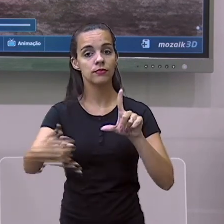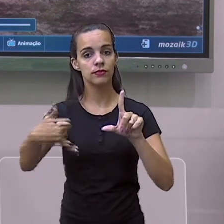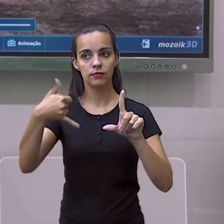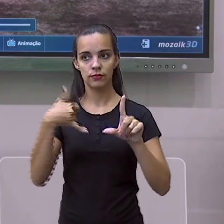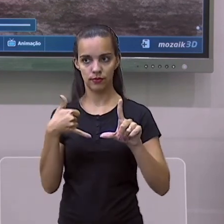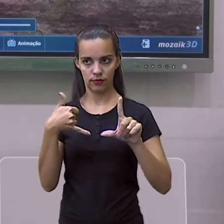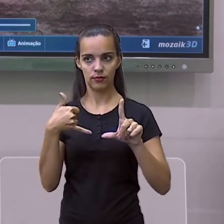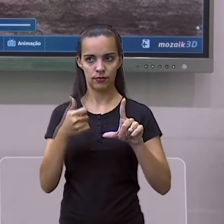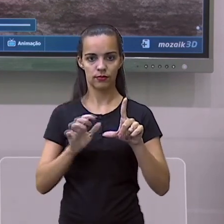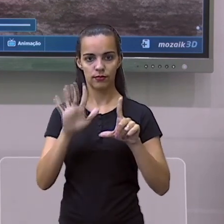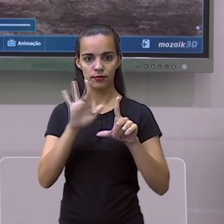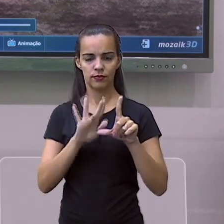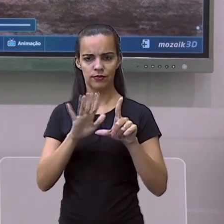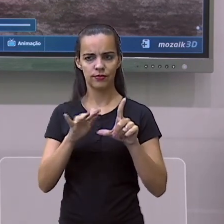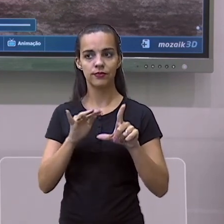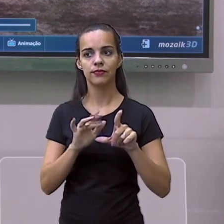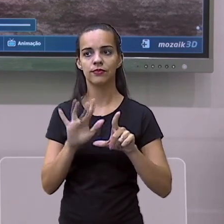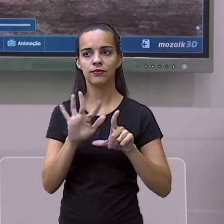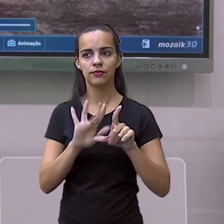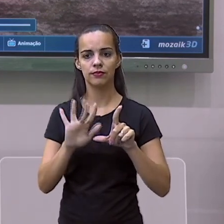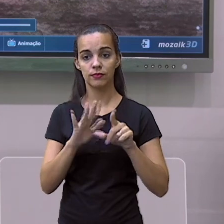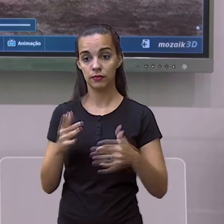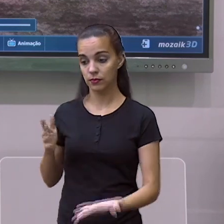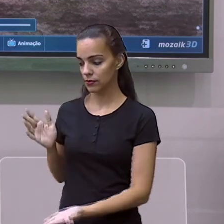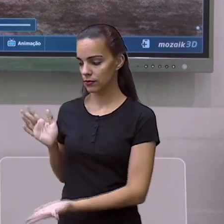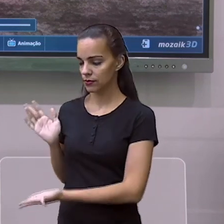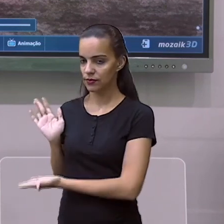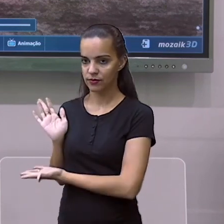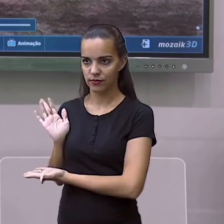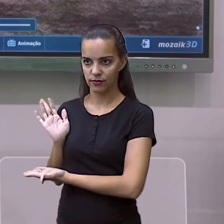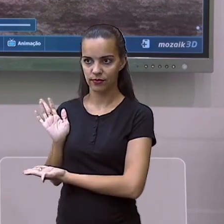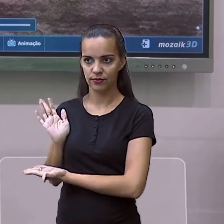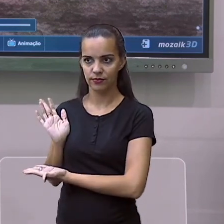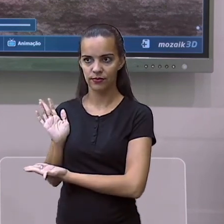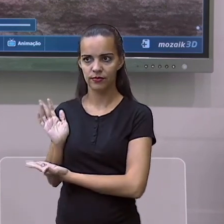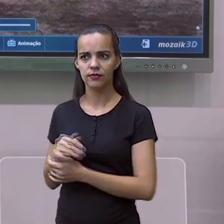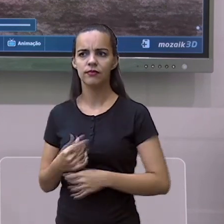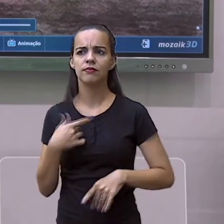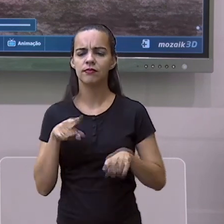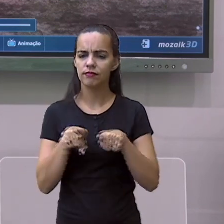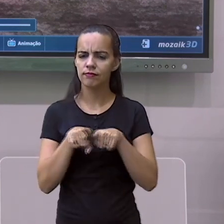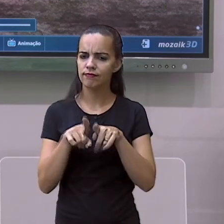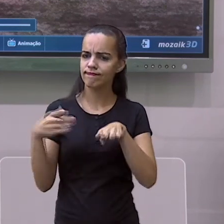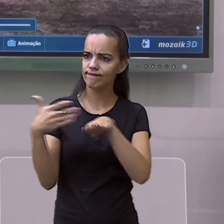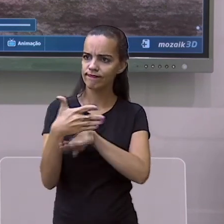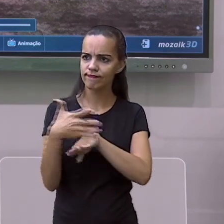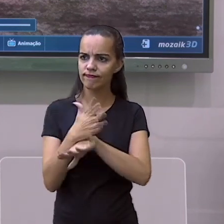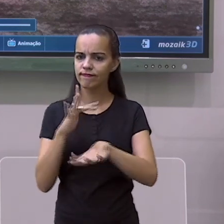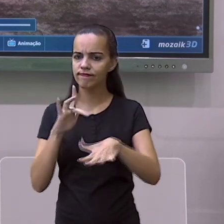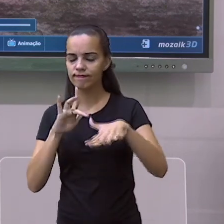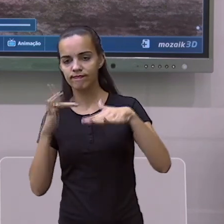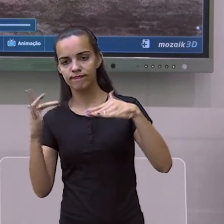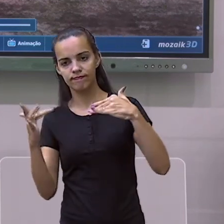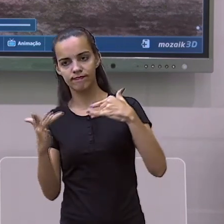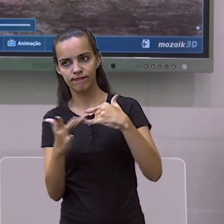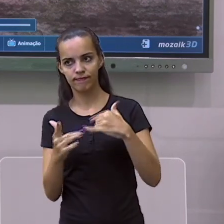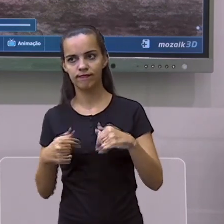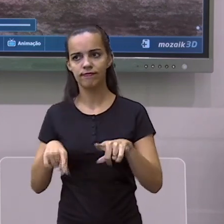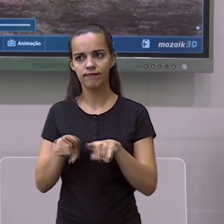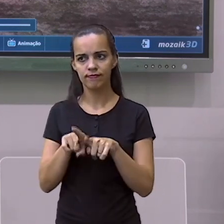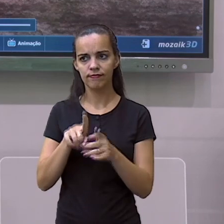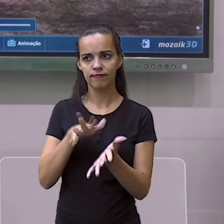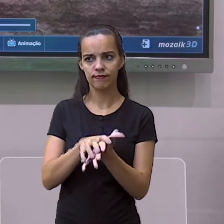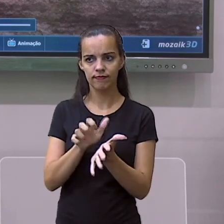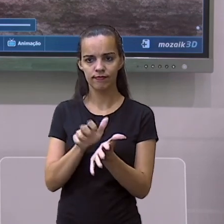a câmera do seu celular para a imagem que aparece no canto da tela. Acesse também as nossas redes sociais.